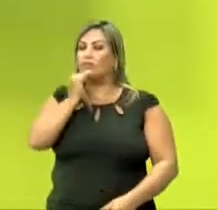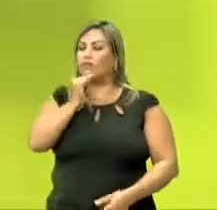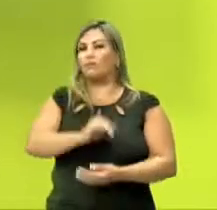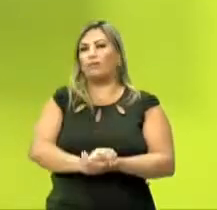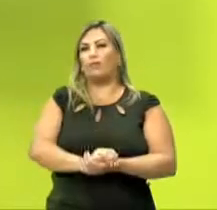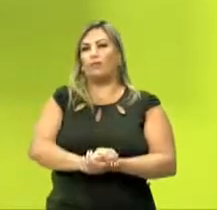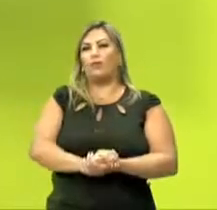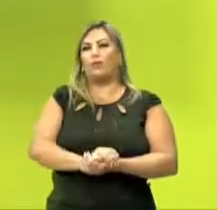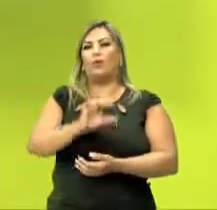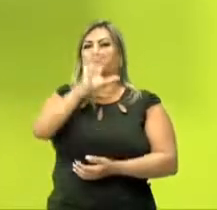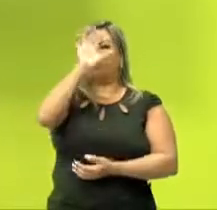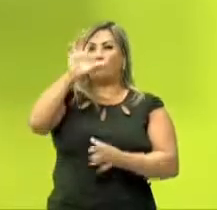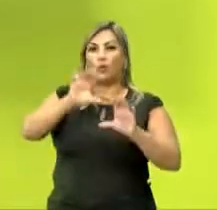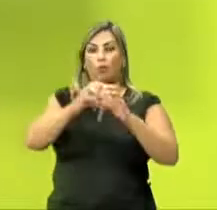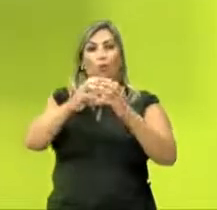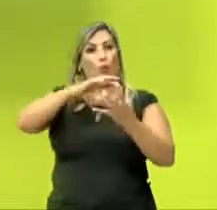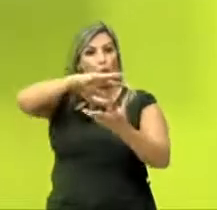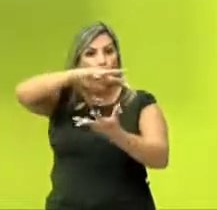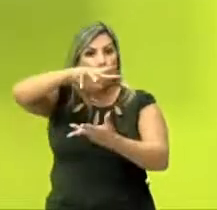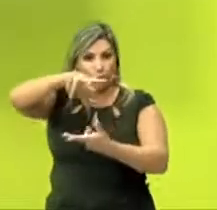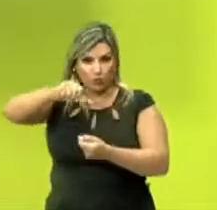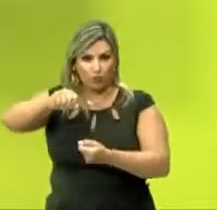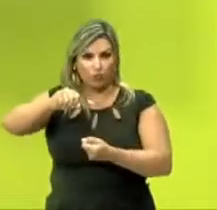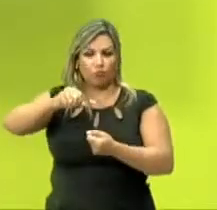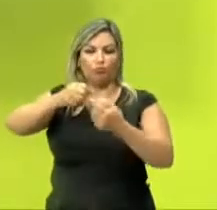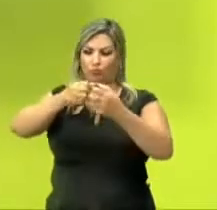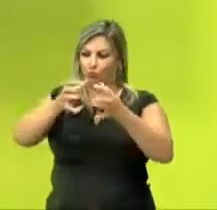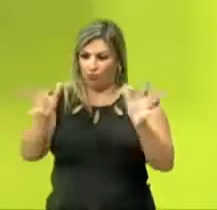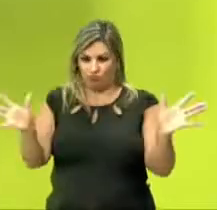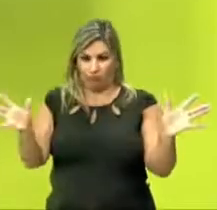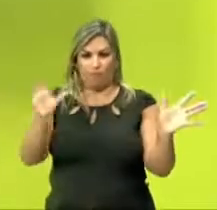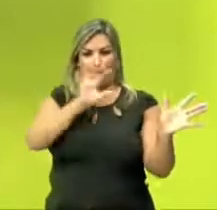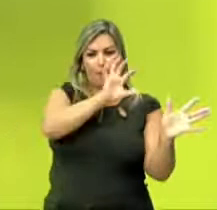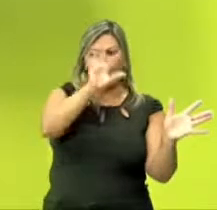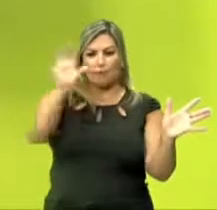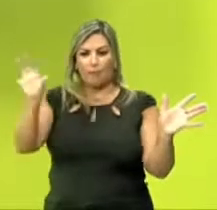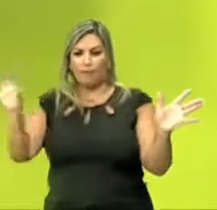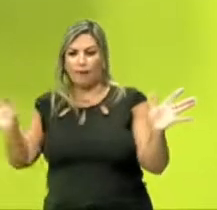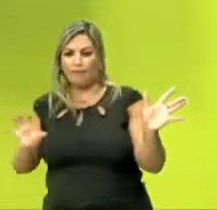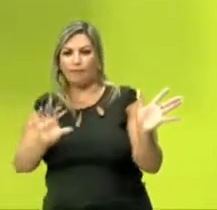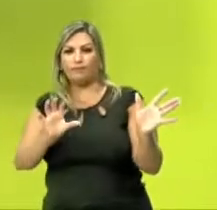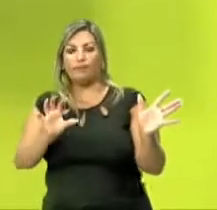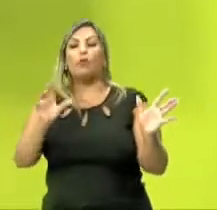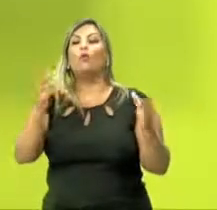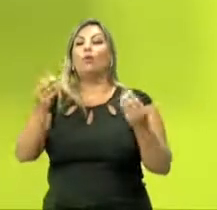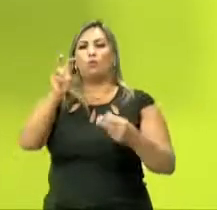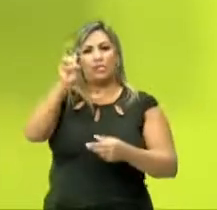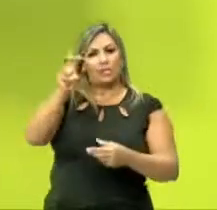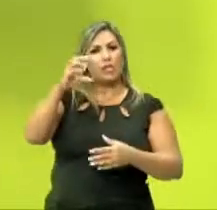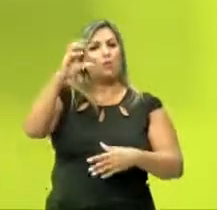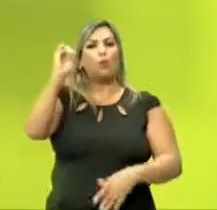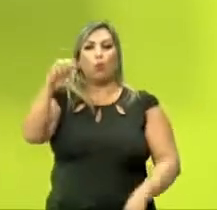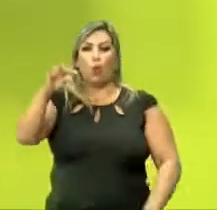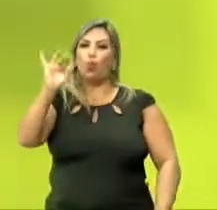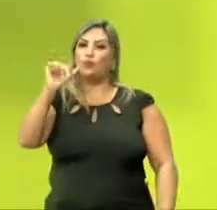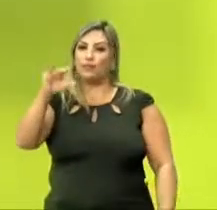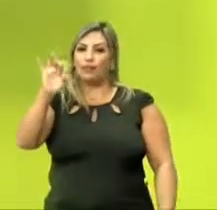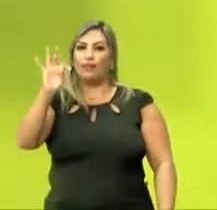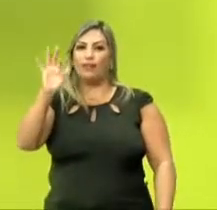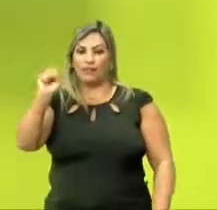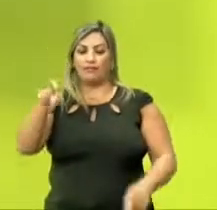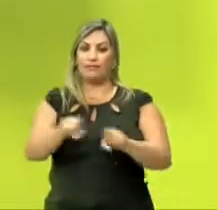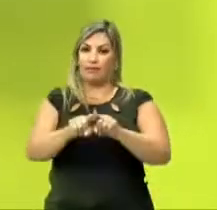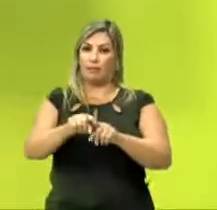regionalização do globo terrestre. Qual é a primeira forma de regionalizar o globo? Em continentes e oceanos. Então, a gente já tem duas